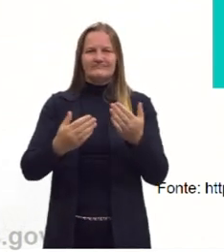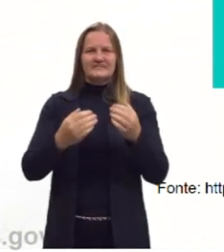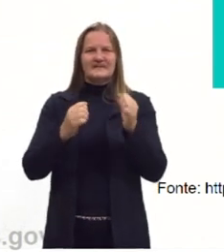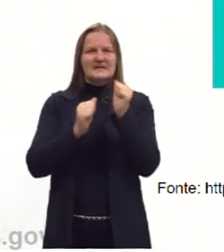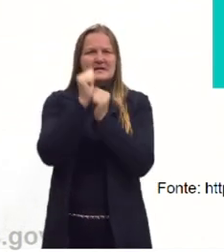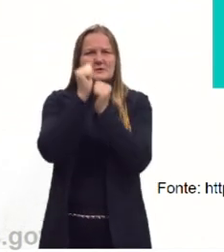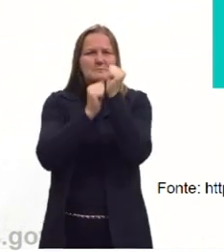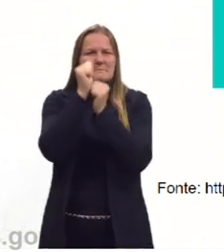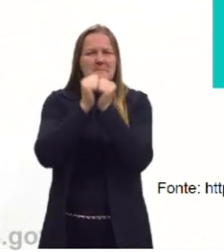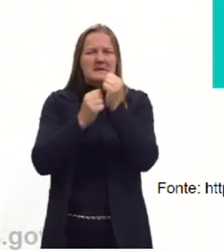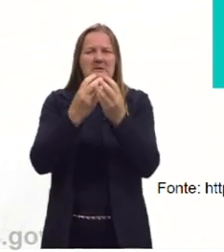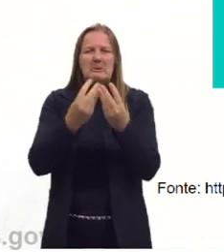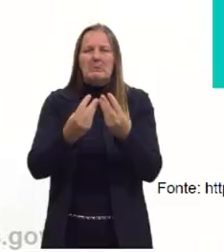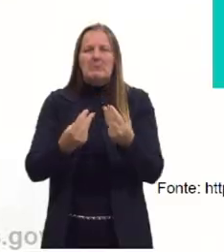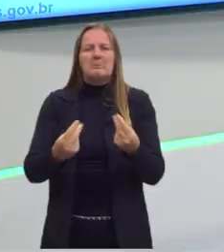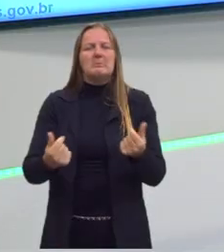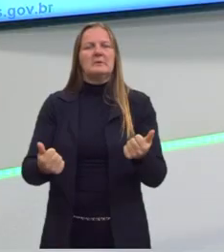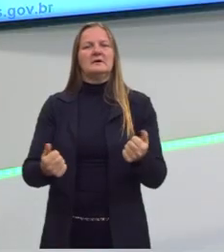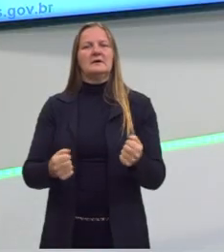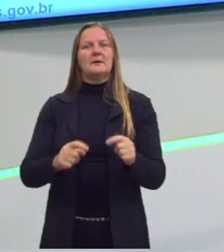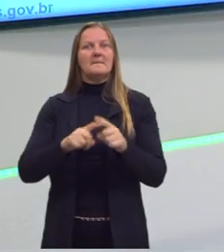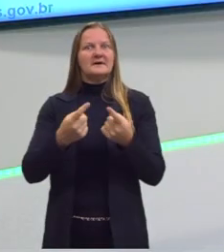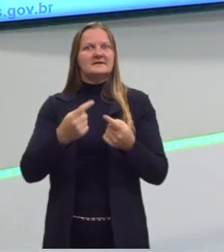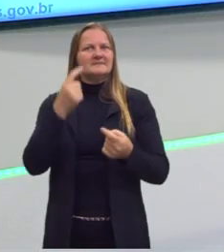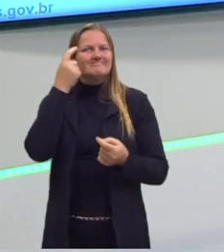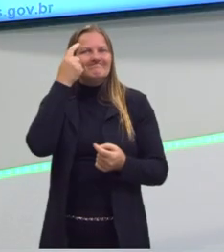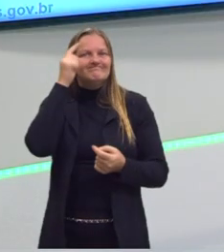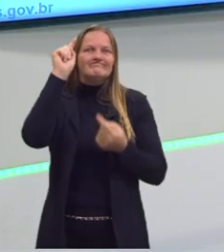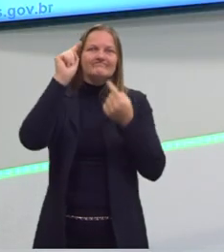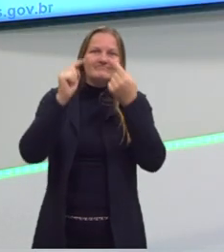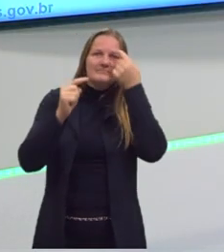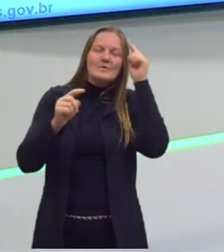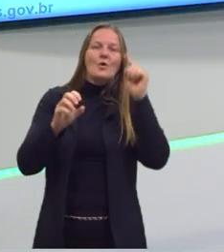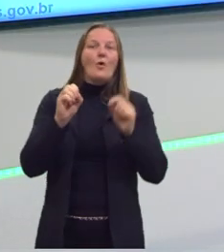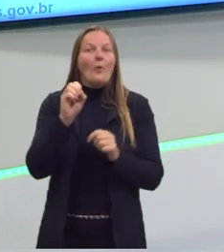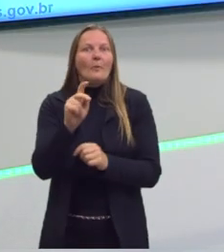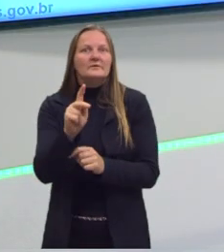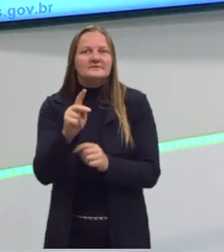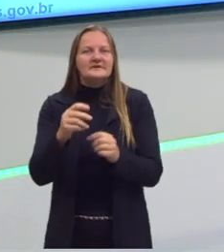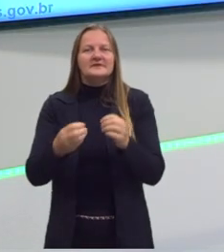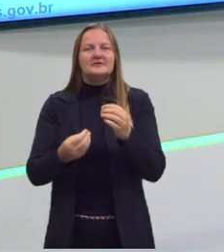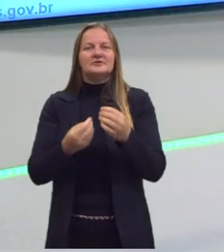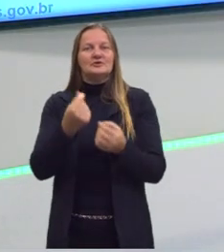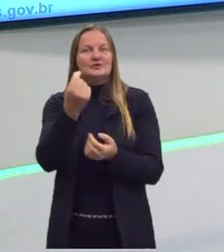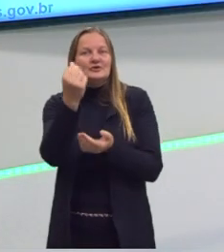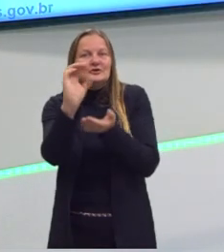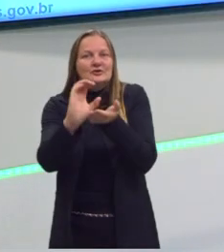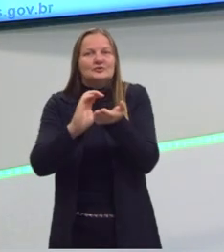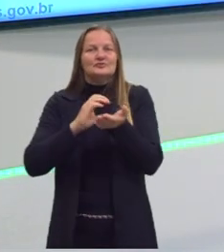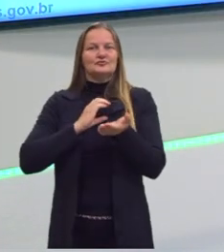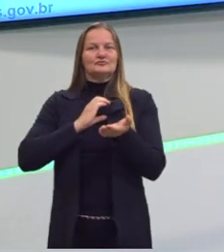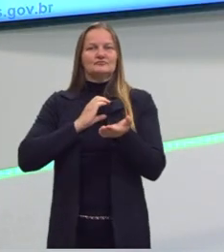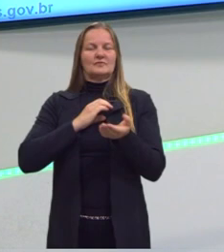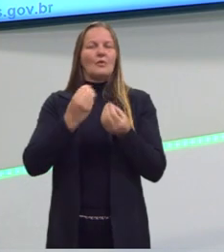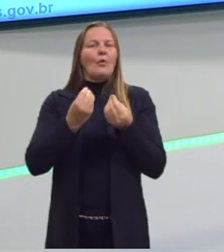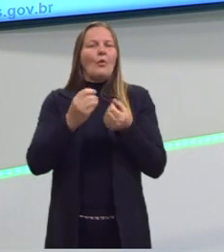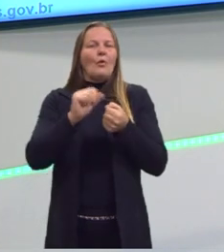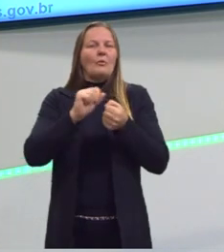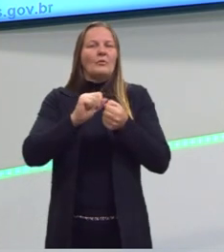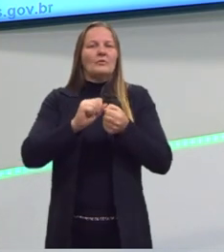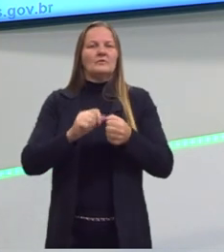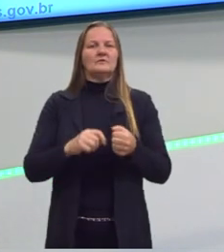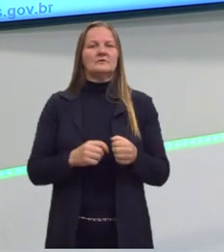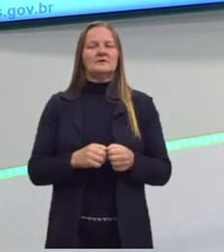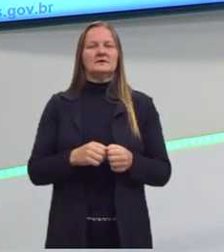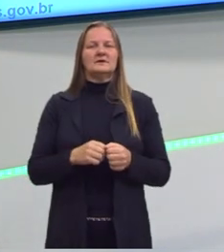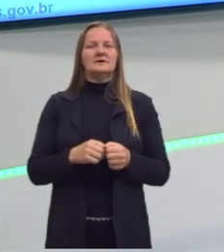criativo ou viu uma oportunidade na pandemia para uma renda extra. Como isso? Produzindo